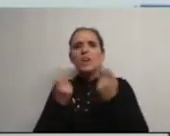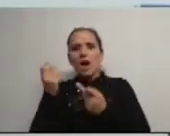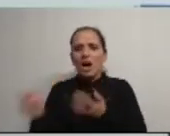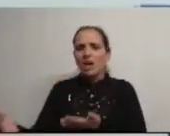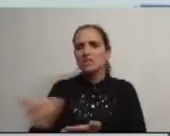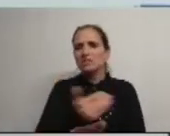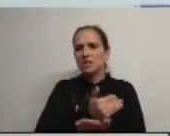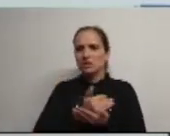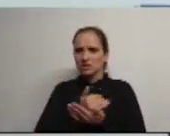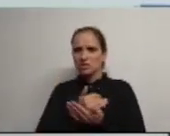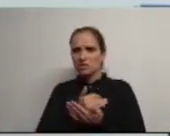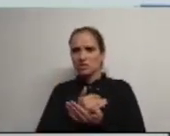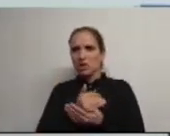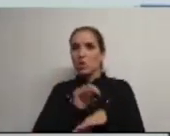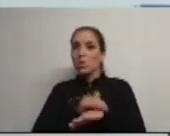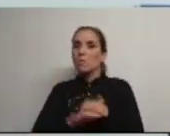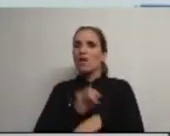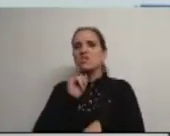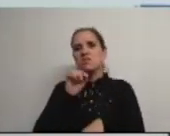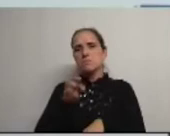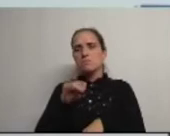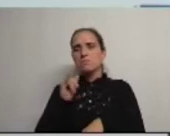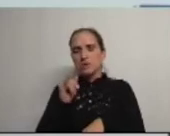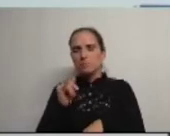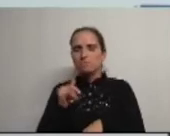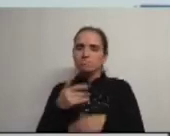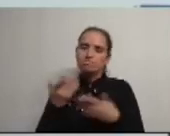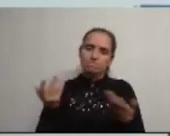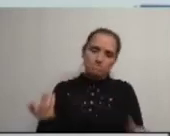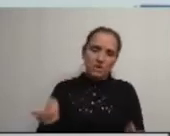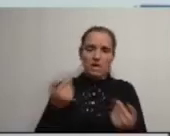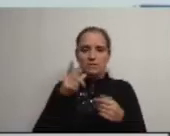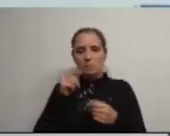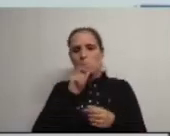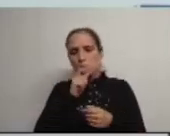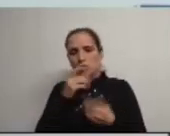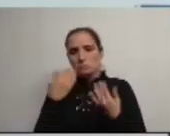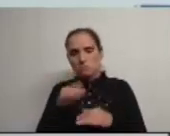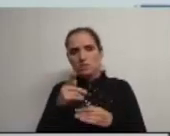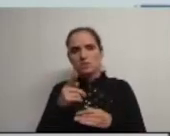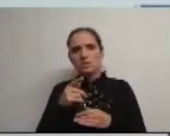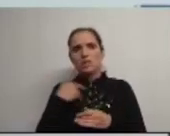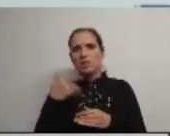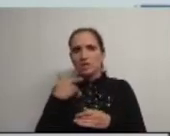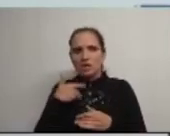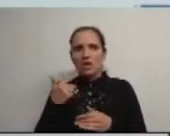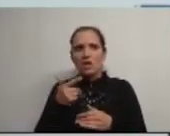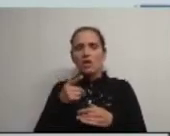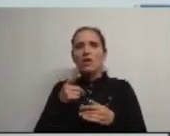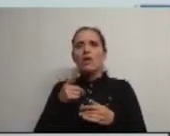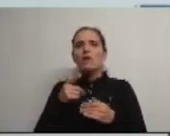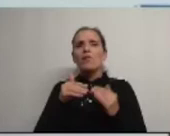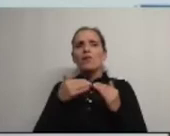fiscais principalmente em sede de IMI eu também podia mas não vou ocupar o meu tempo dissertar longamente sobre a recente queda